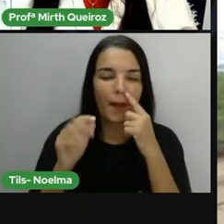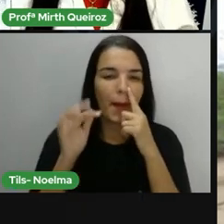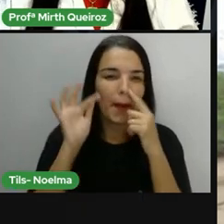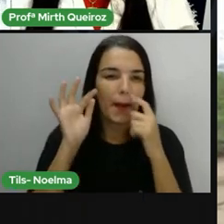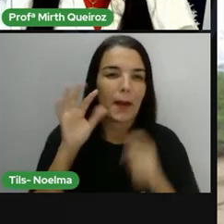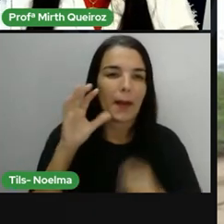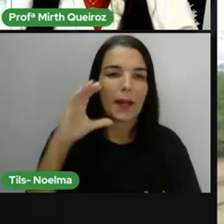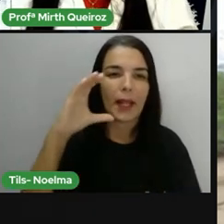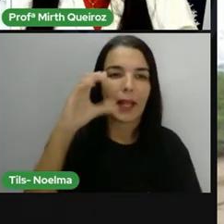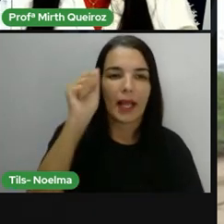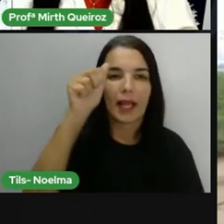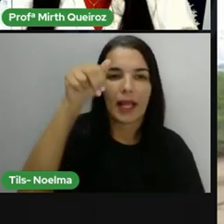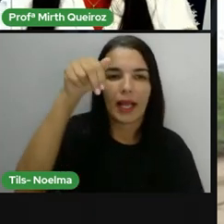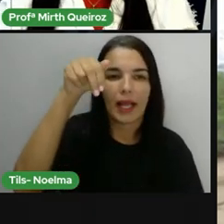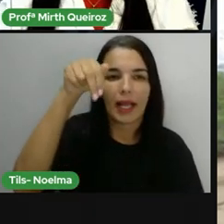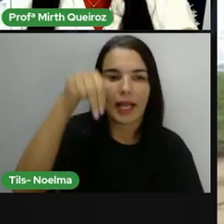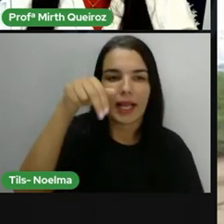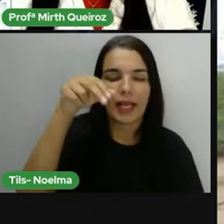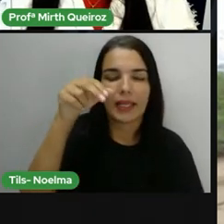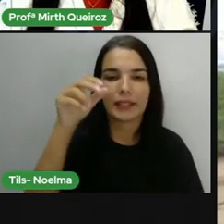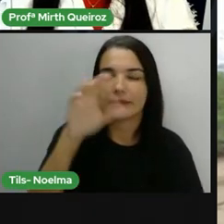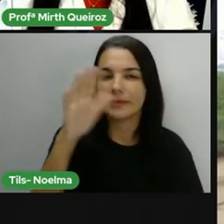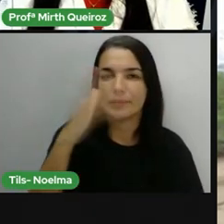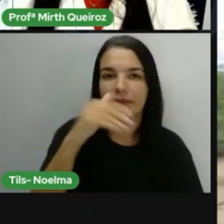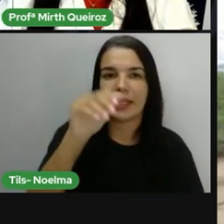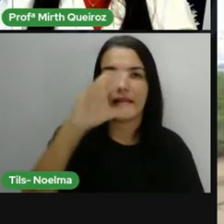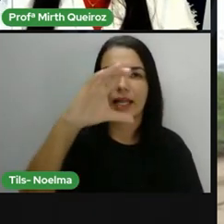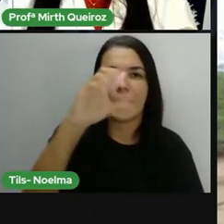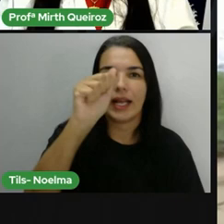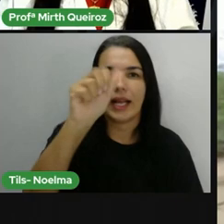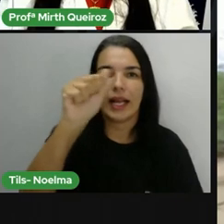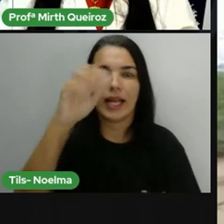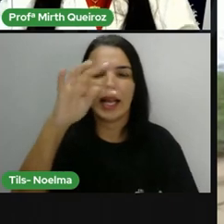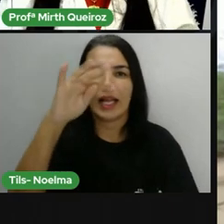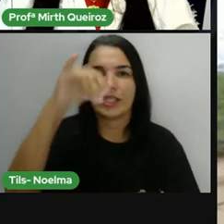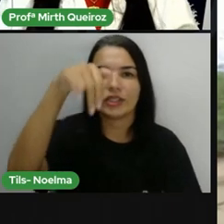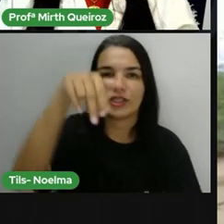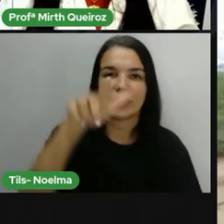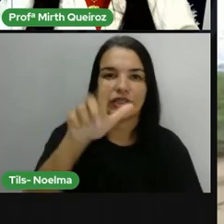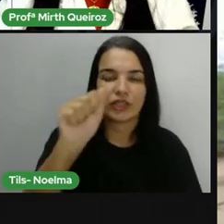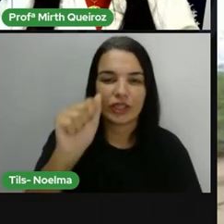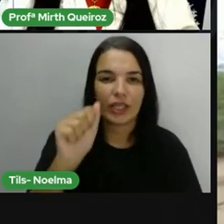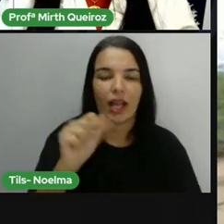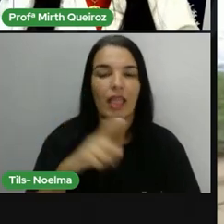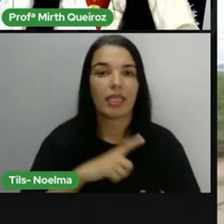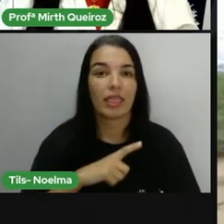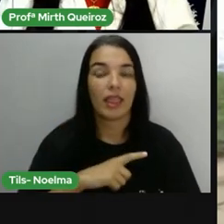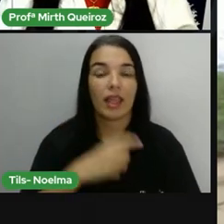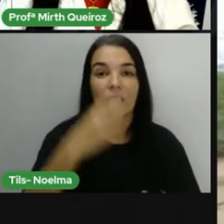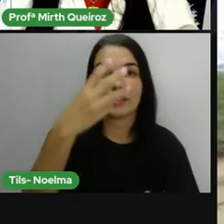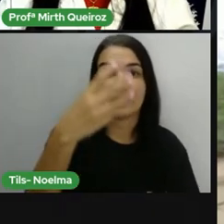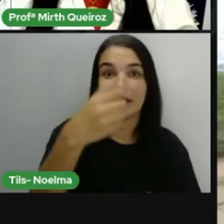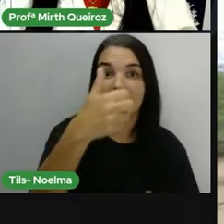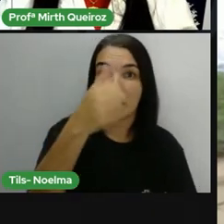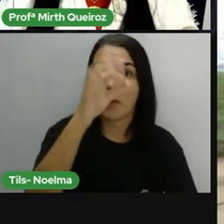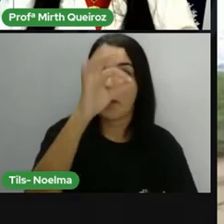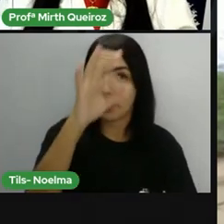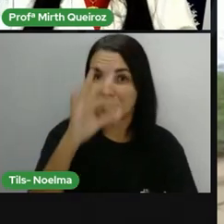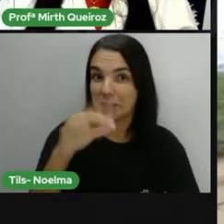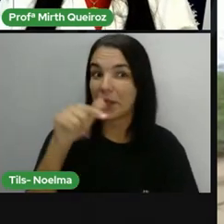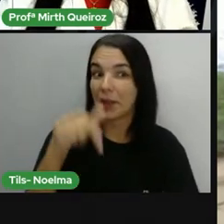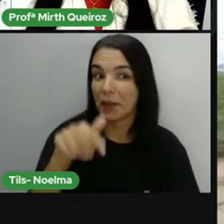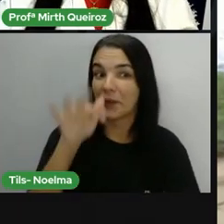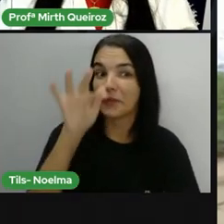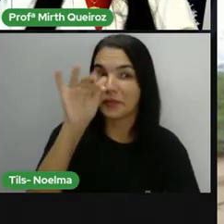aí no nosso Nordeste, inclusive Feira de Santana tem 31% do seu bioma de